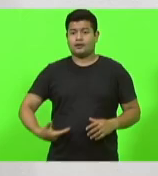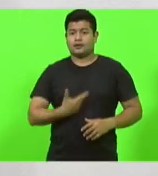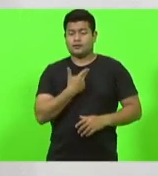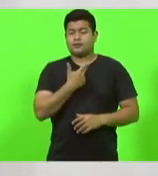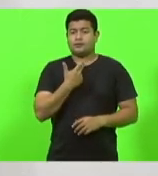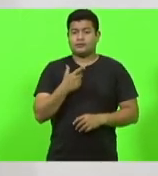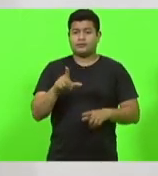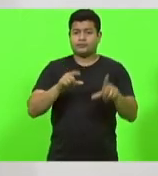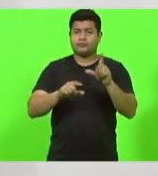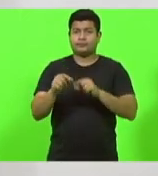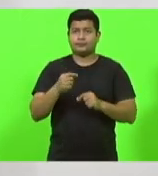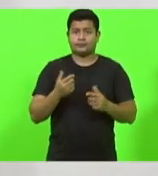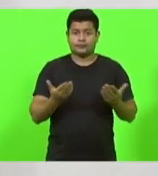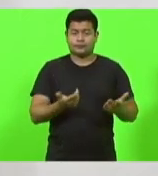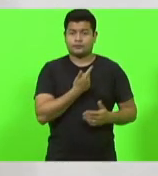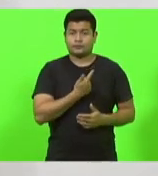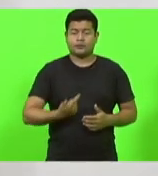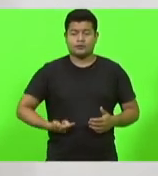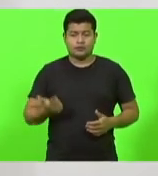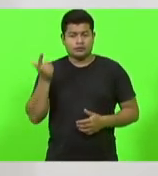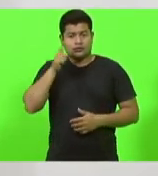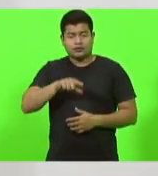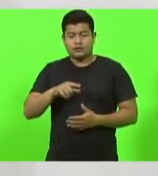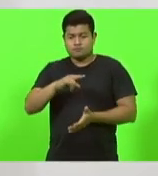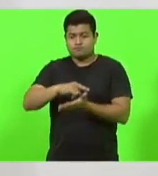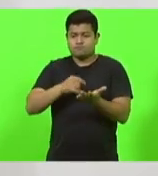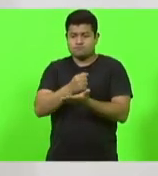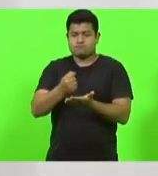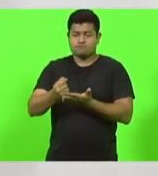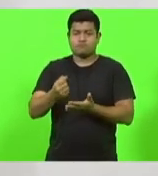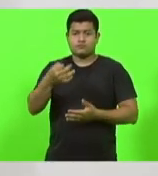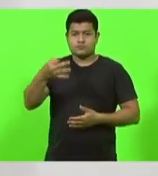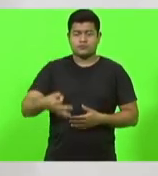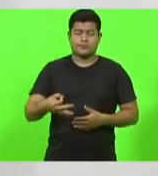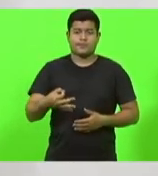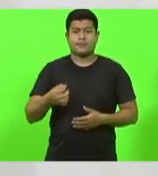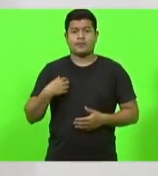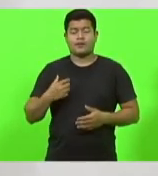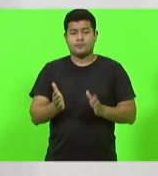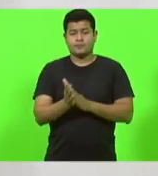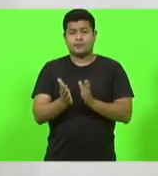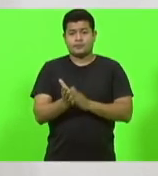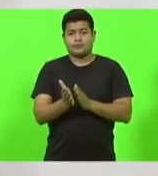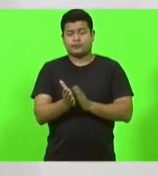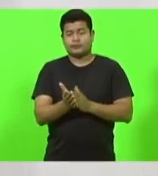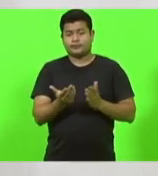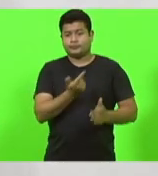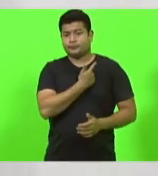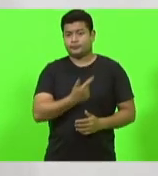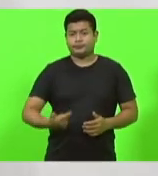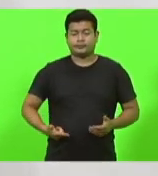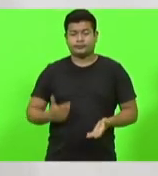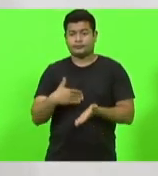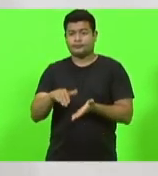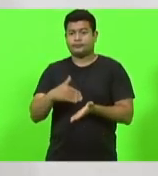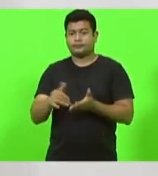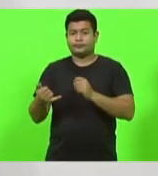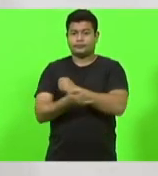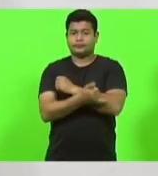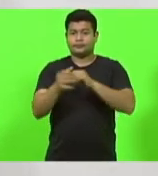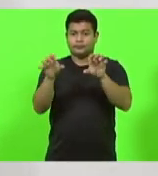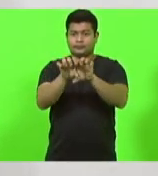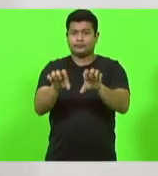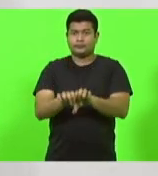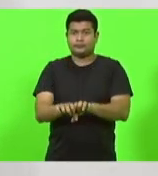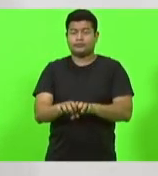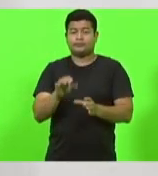estará contratualizando. Então, isso é importante, então, parabenizar o governo, secretário de Infraestrutura, o secretário